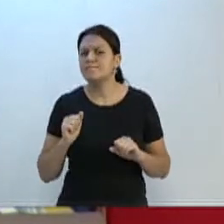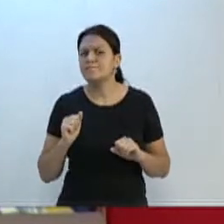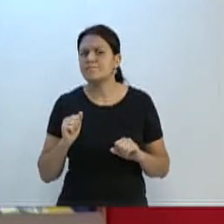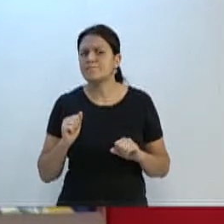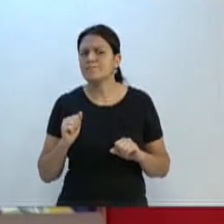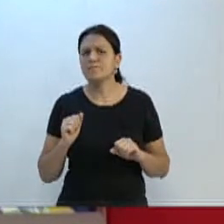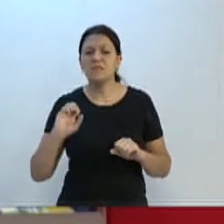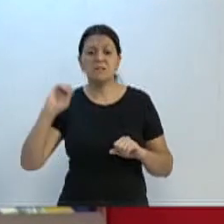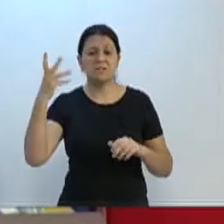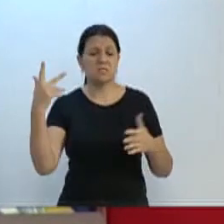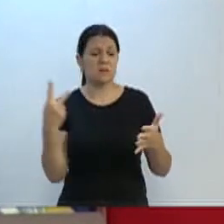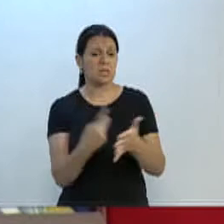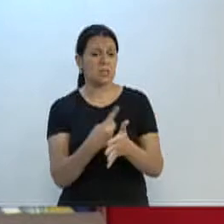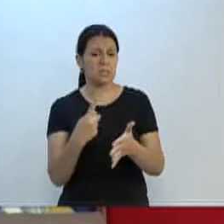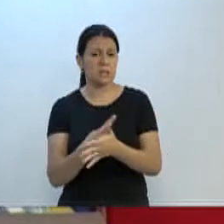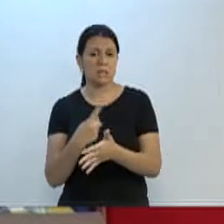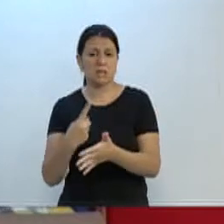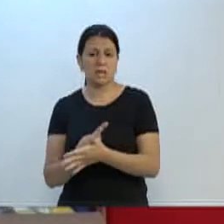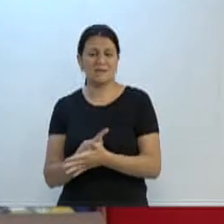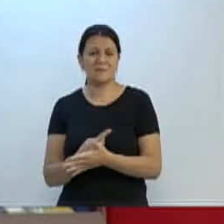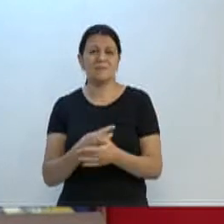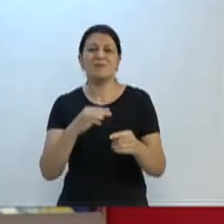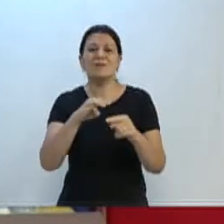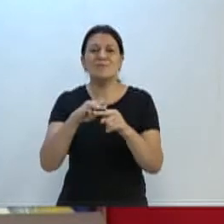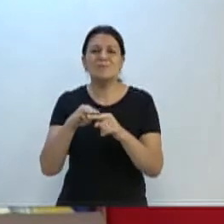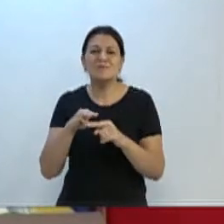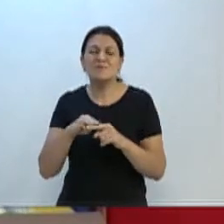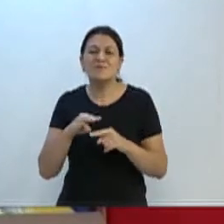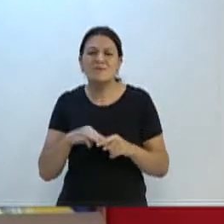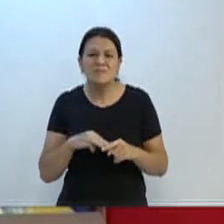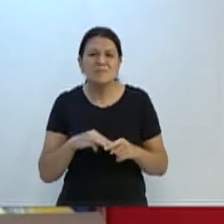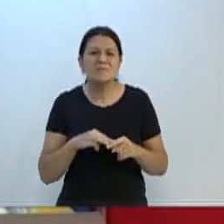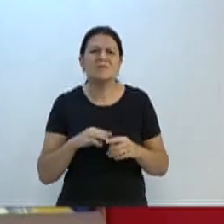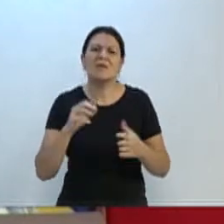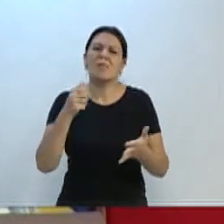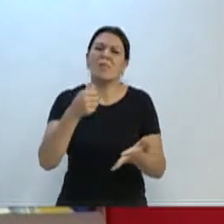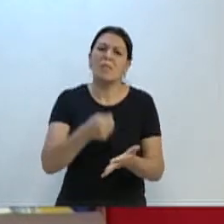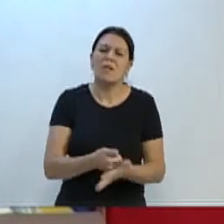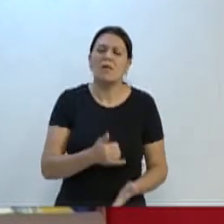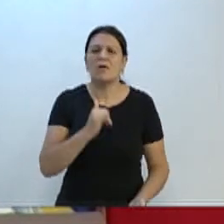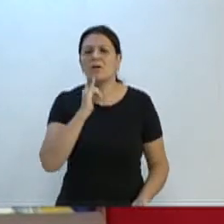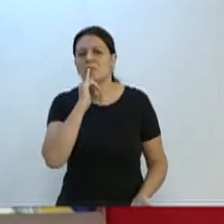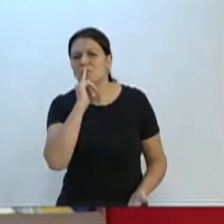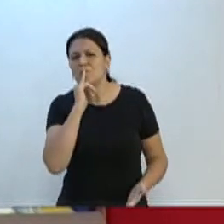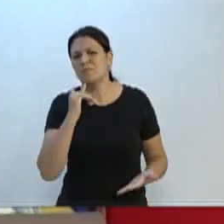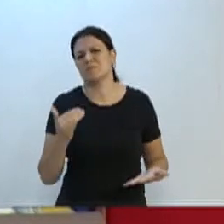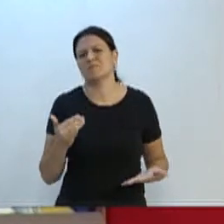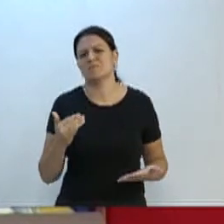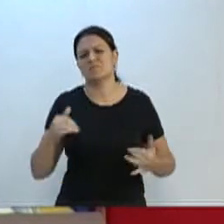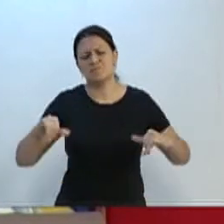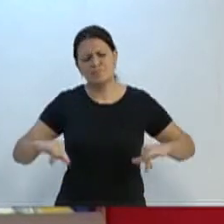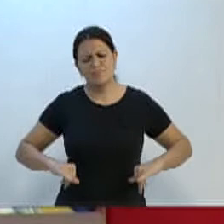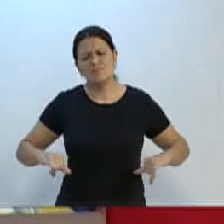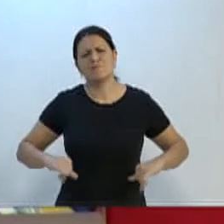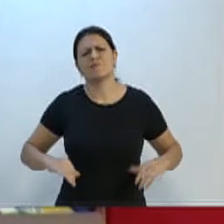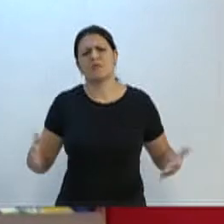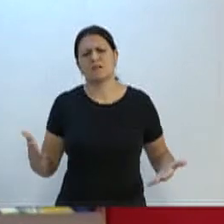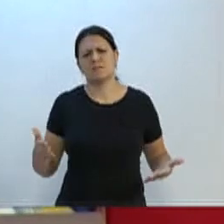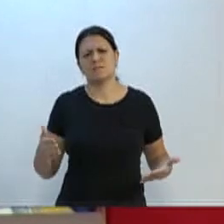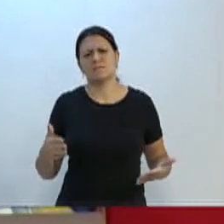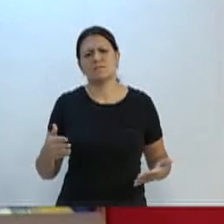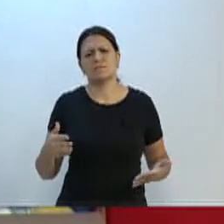coisas acontecerem erradas e o nosso município, nossos municípios, que tanto pagam seus impostos, ficar pagando por isso. E eu acho injusto.